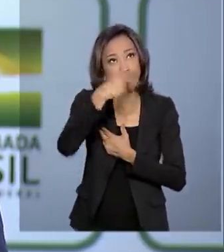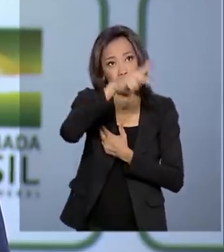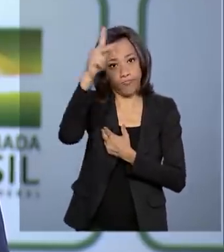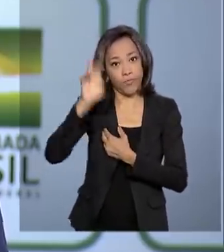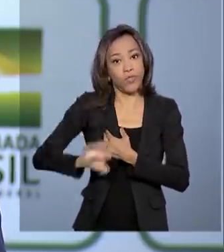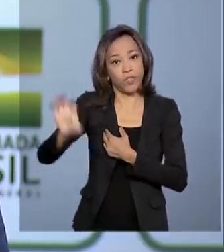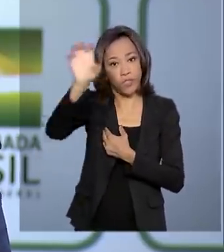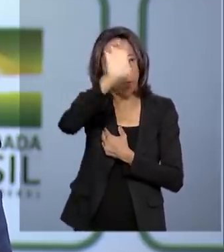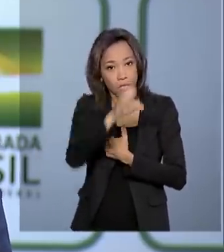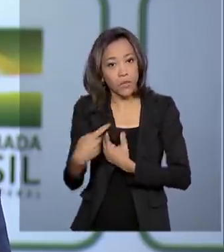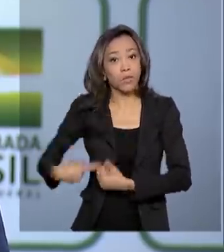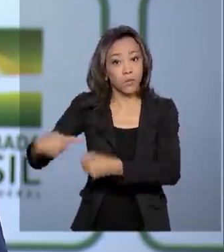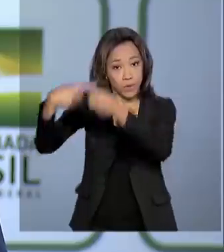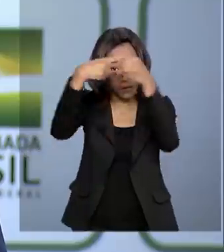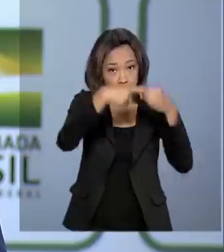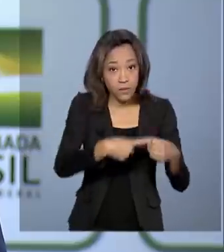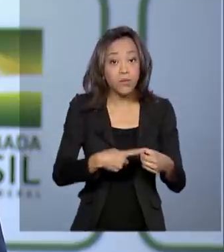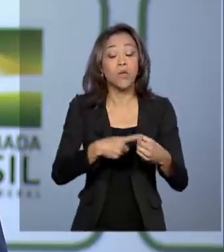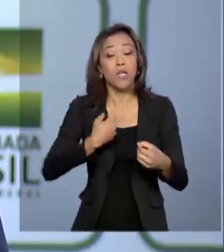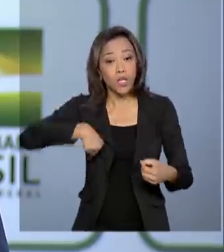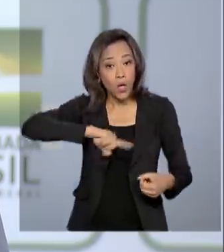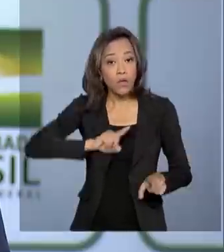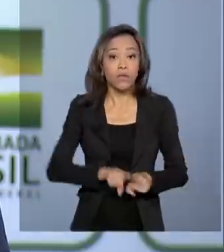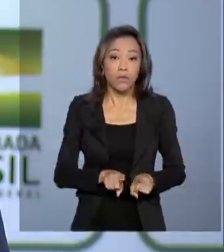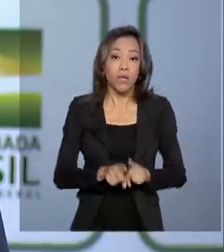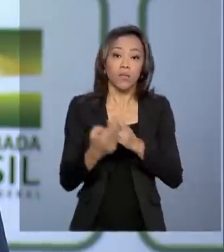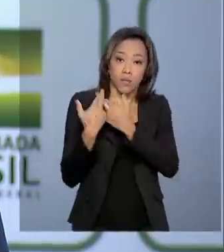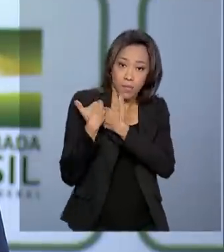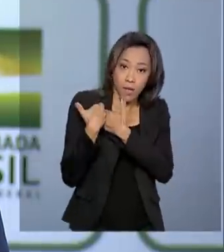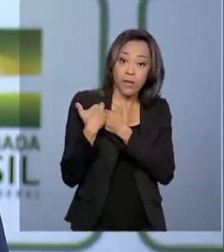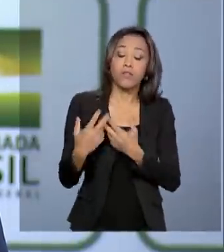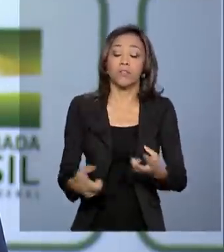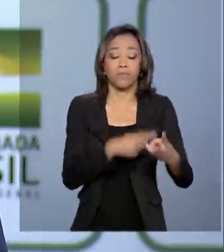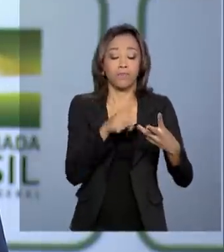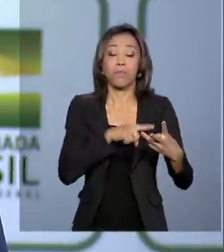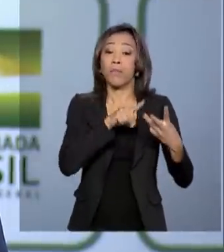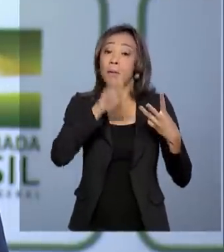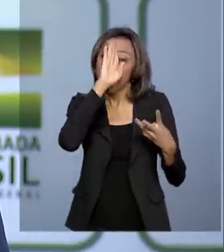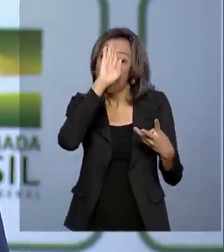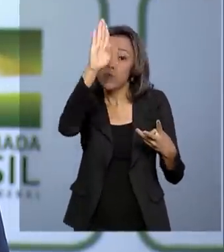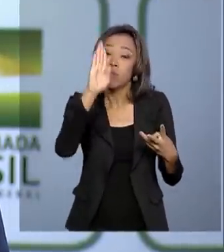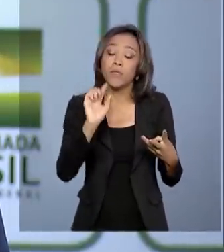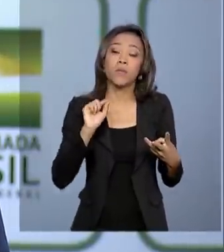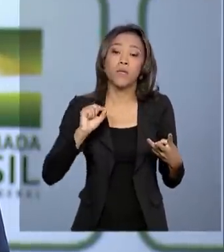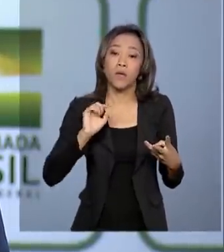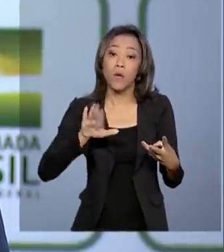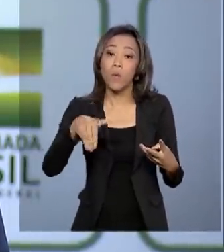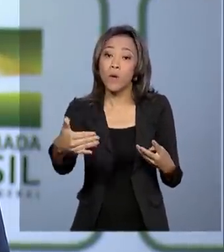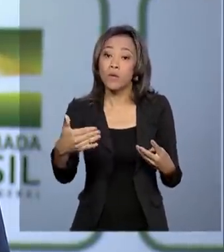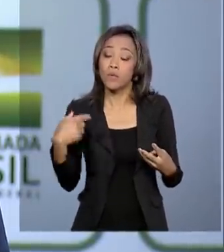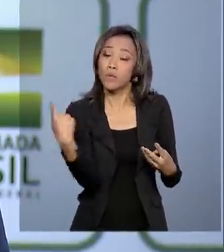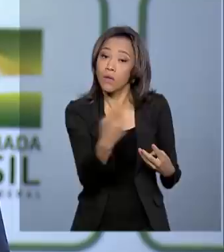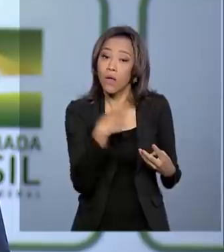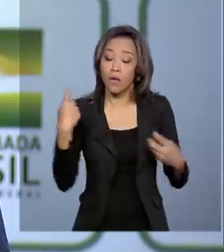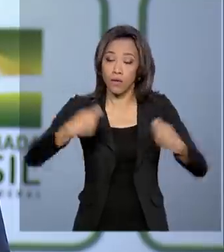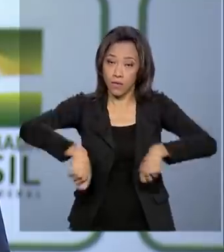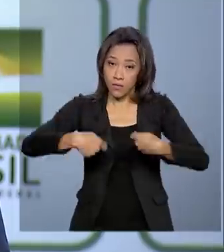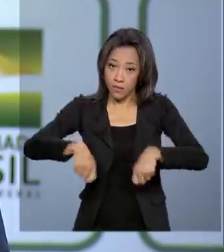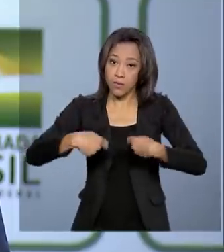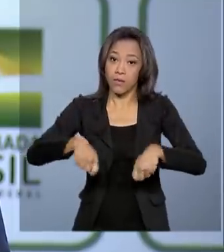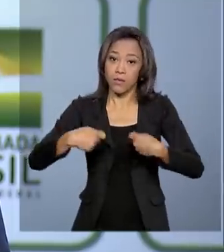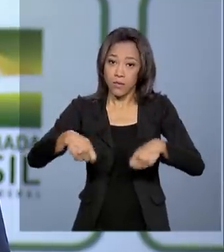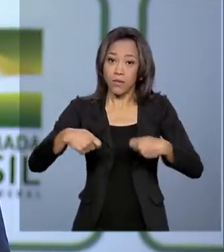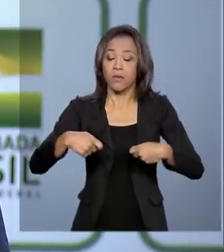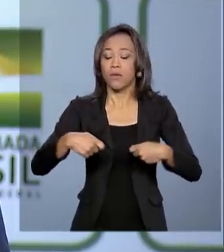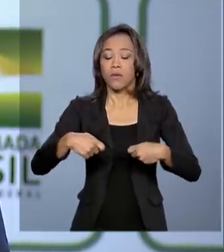dos municípios, dos lacens, nossa responsabilidade. E, principalmente, quando nós precisarmos começar